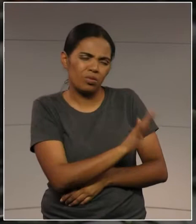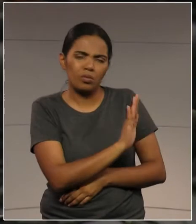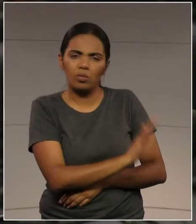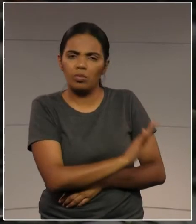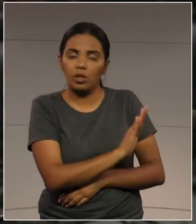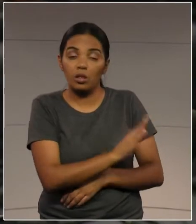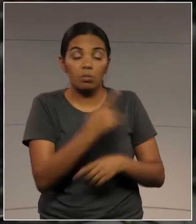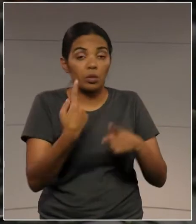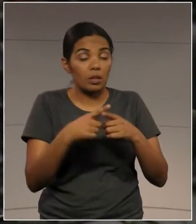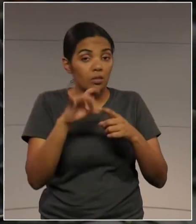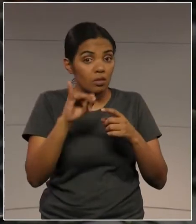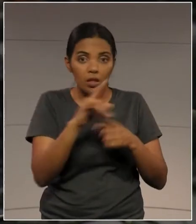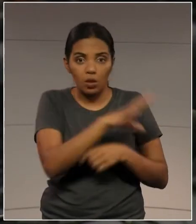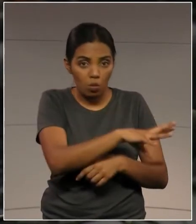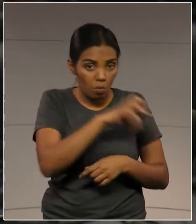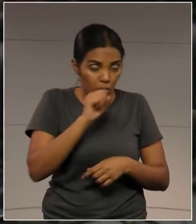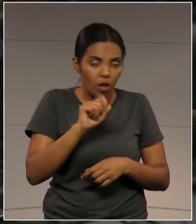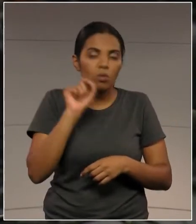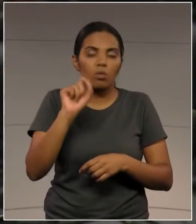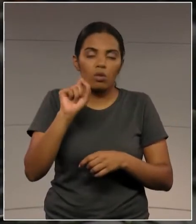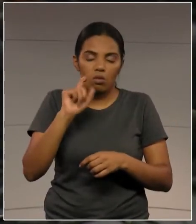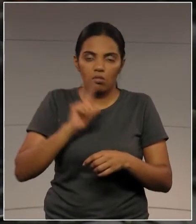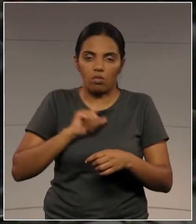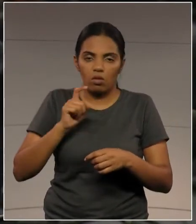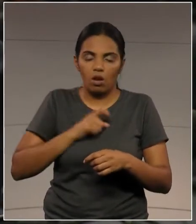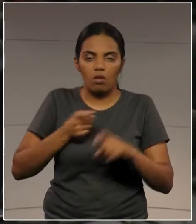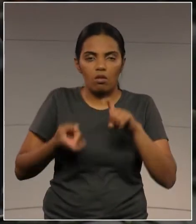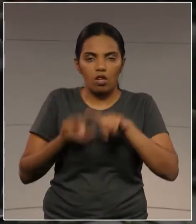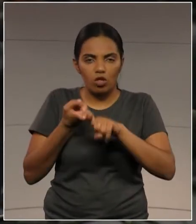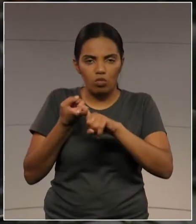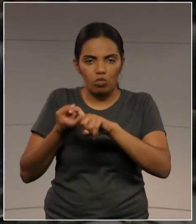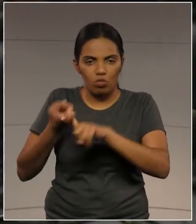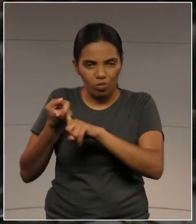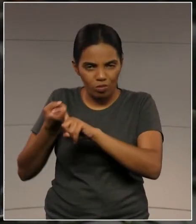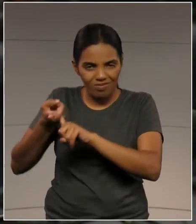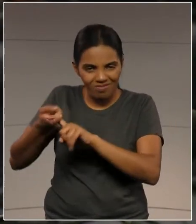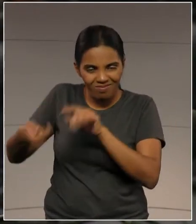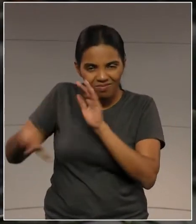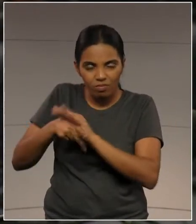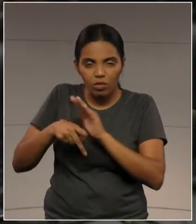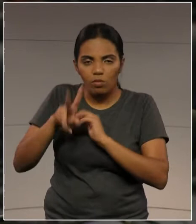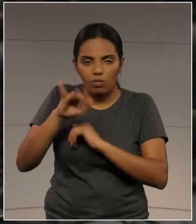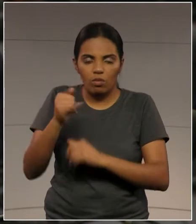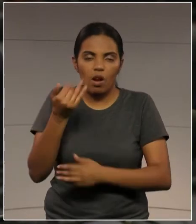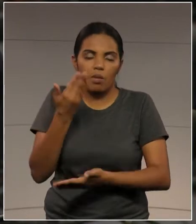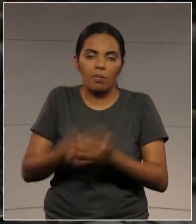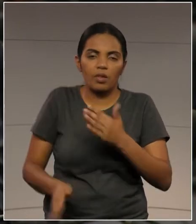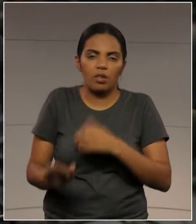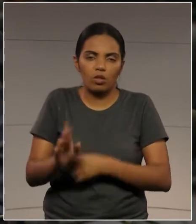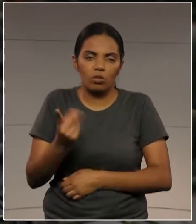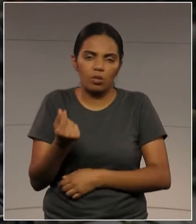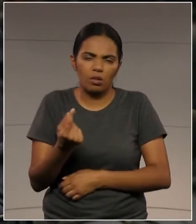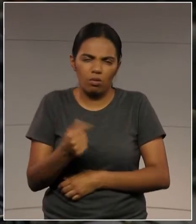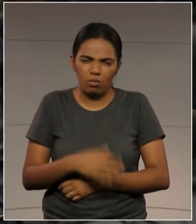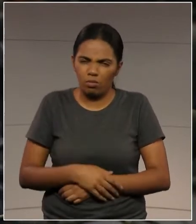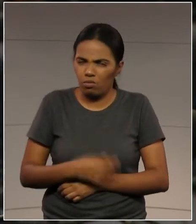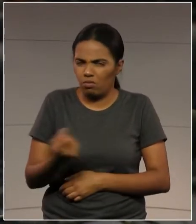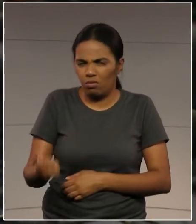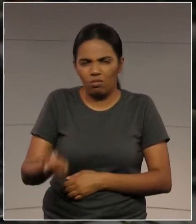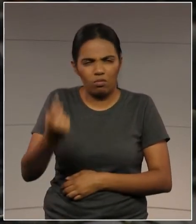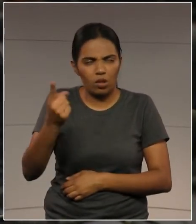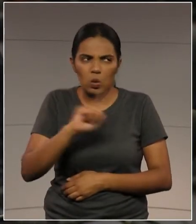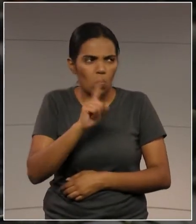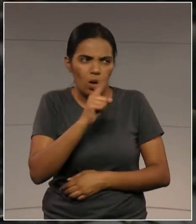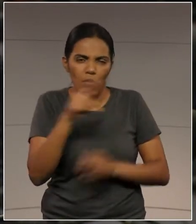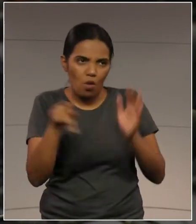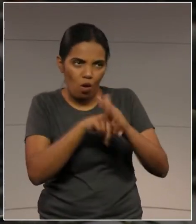caba do guincho, que há um que tem 88 guinchos, vai perecer. Isso é absurdo. Não cabe ao senhor, é claro, essa